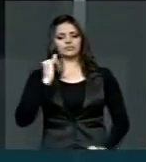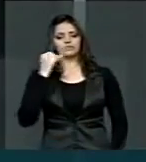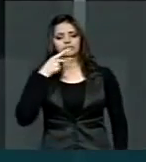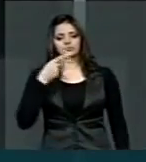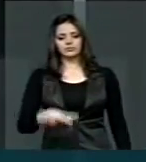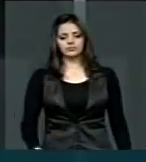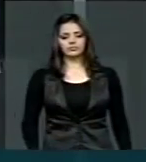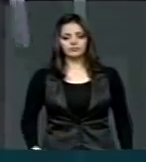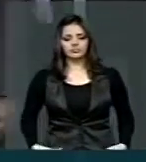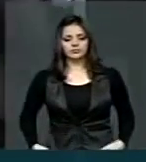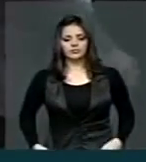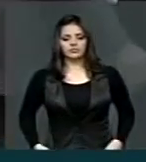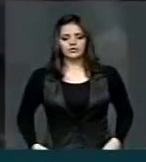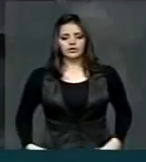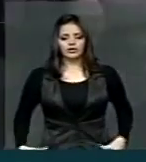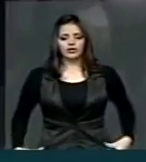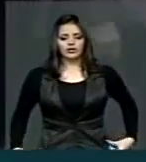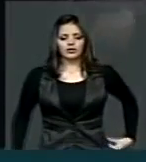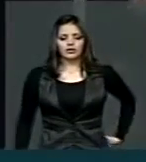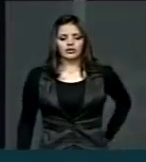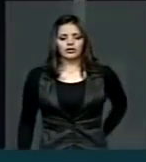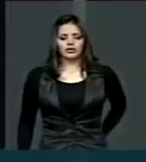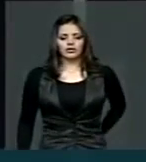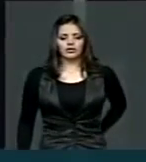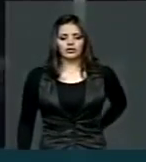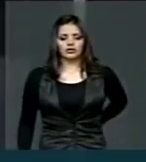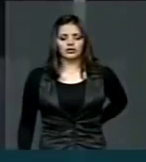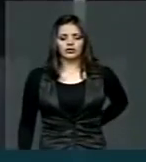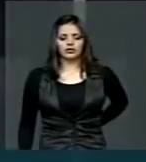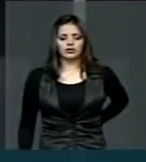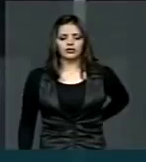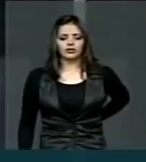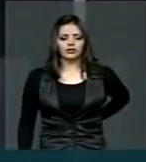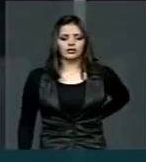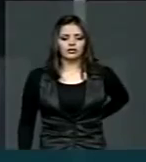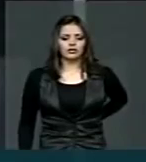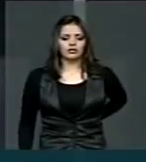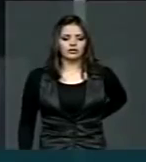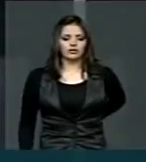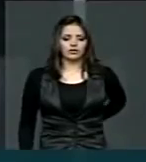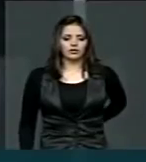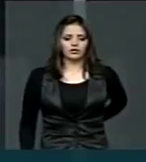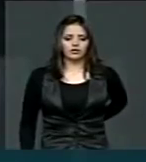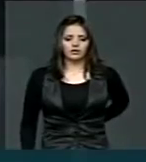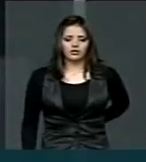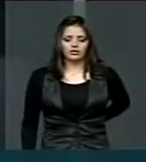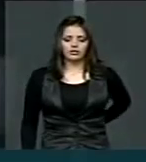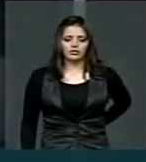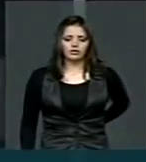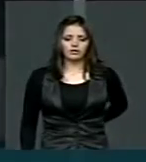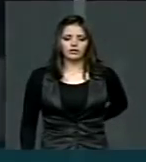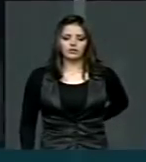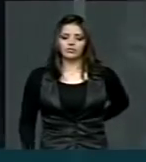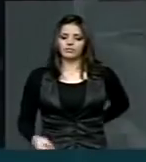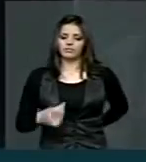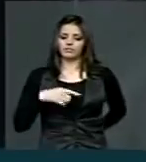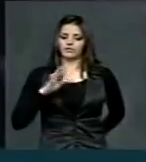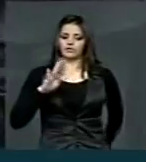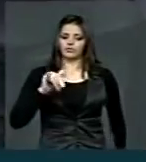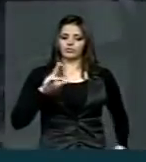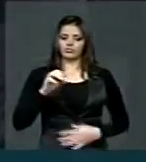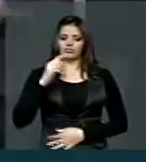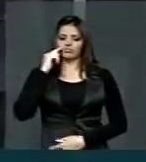está diretamente associada à